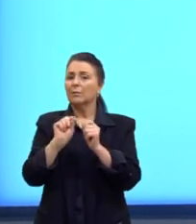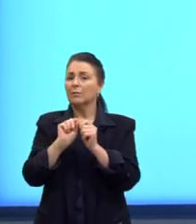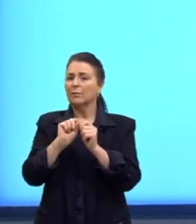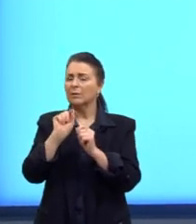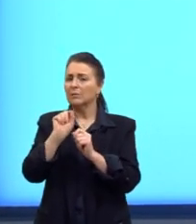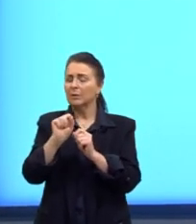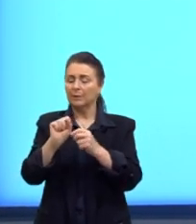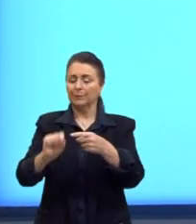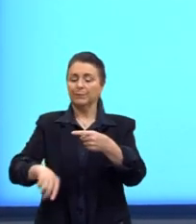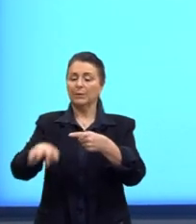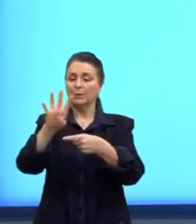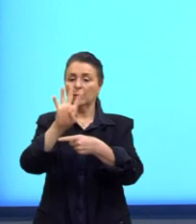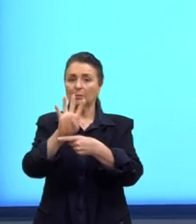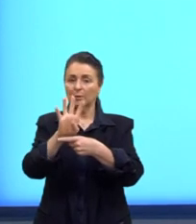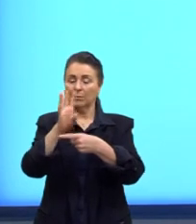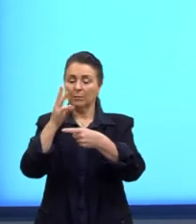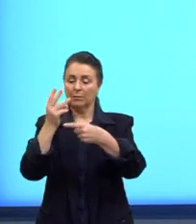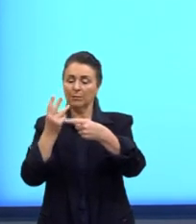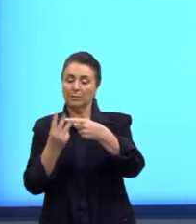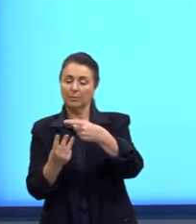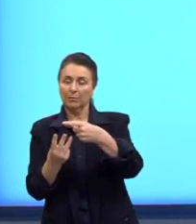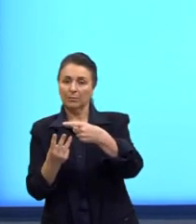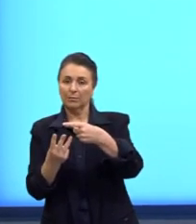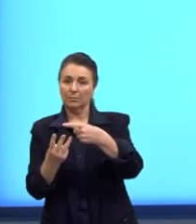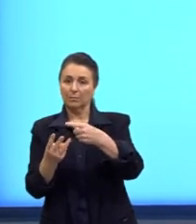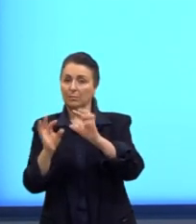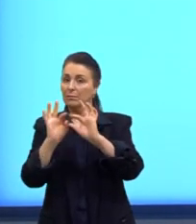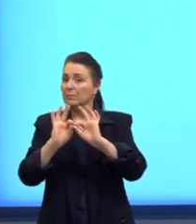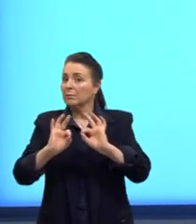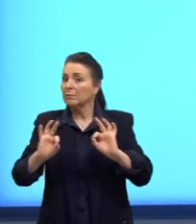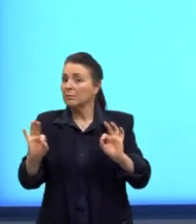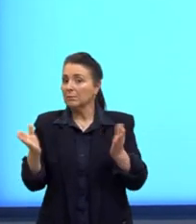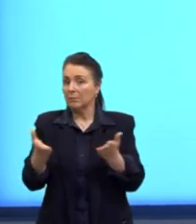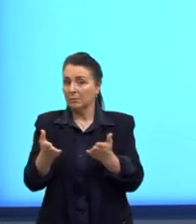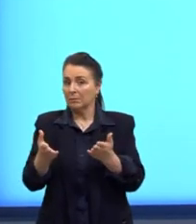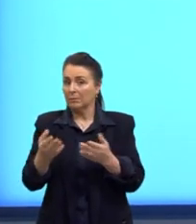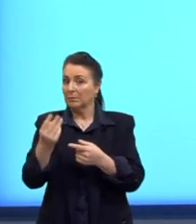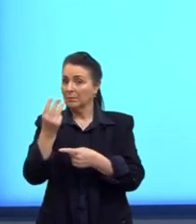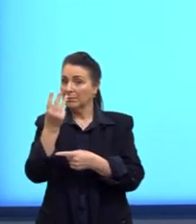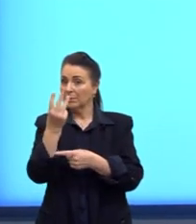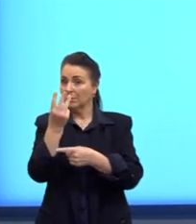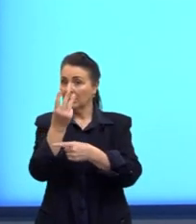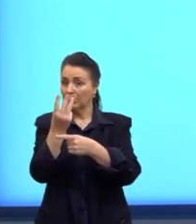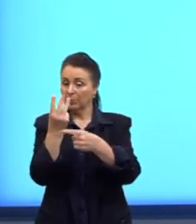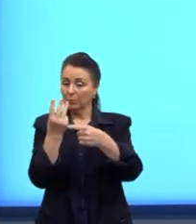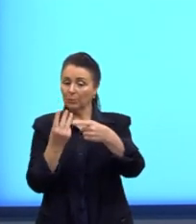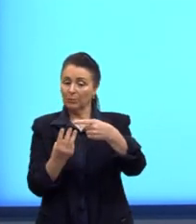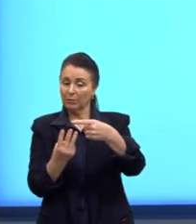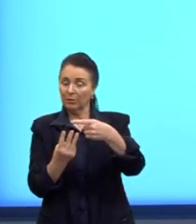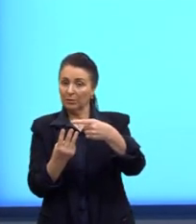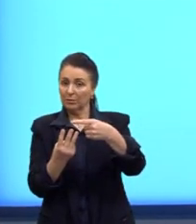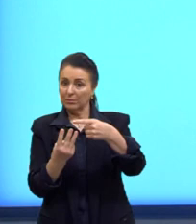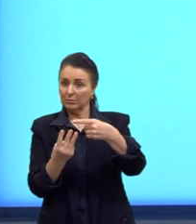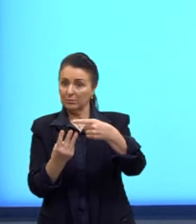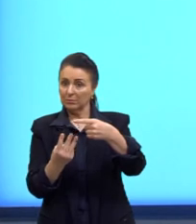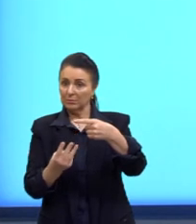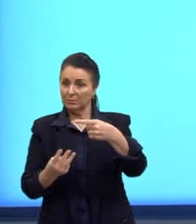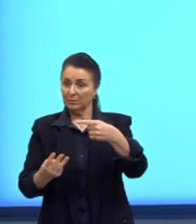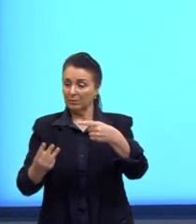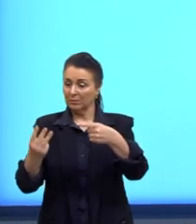terços vezes 3. Nós podemos simplificar, né? O 3 que está multiplicando a fração, cujo